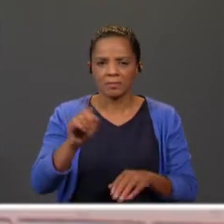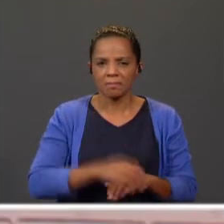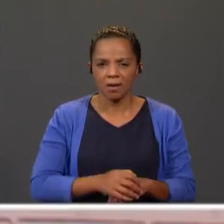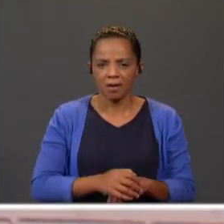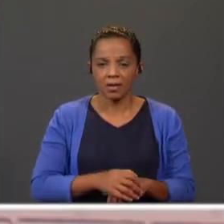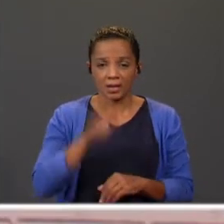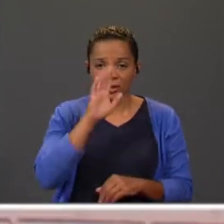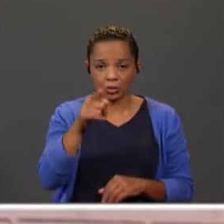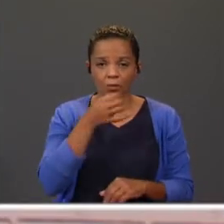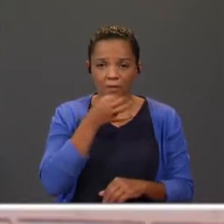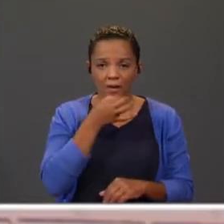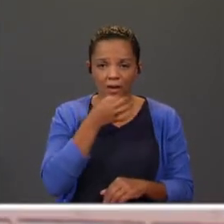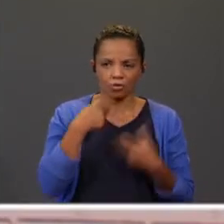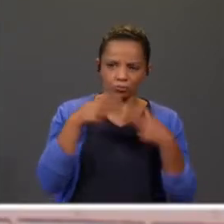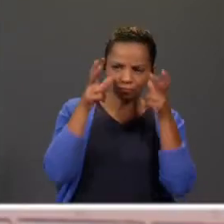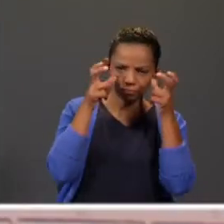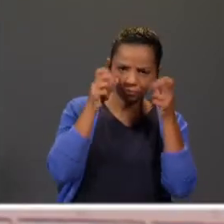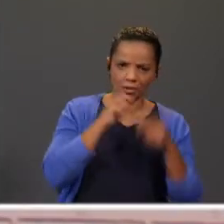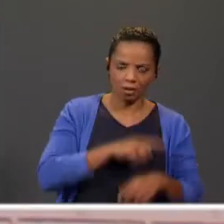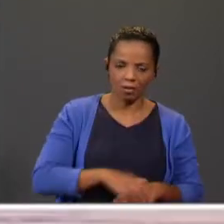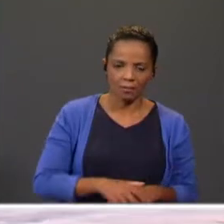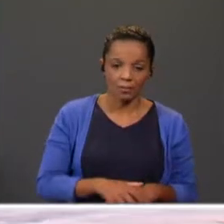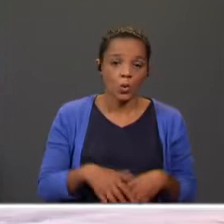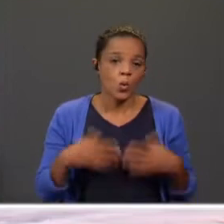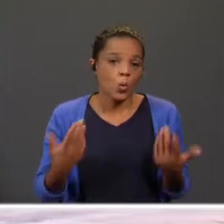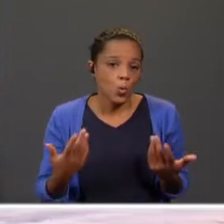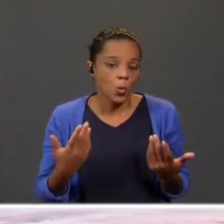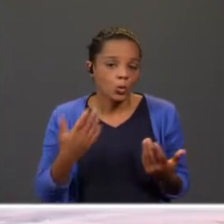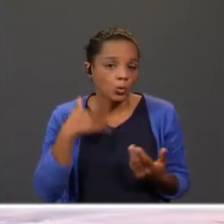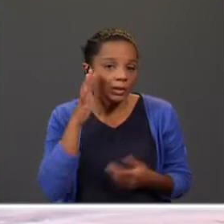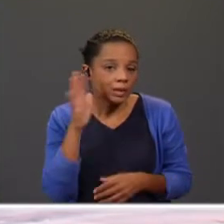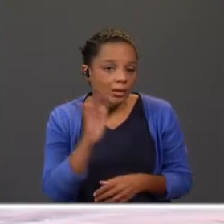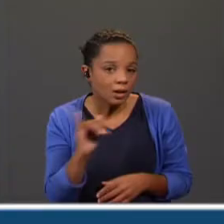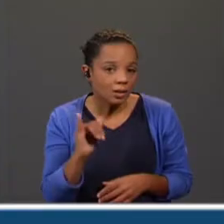Se tu fores falando, eu vou-te ouvindo. Ou pelo menos estou a tentar.